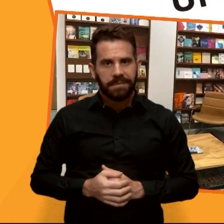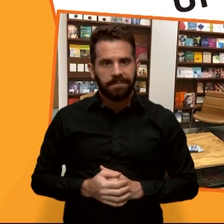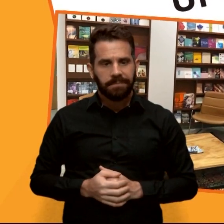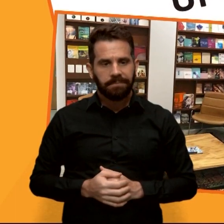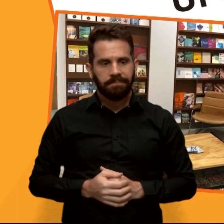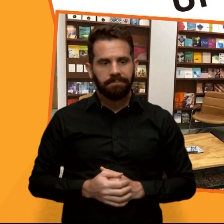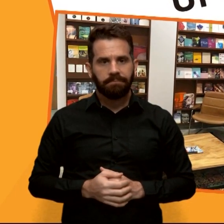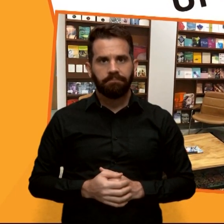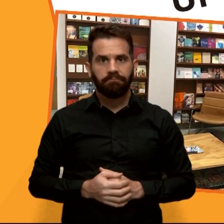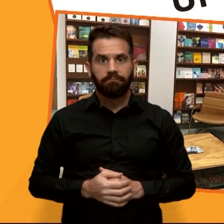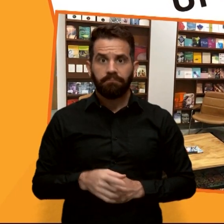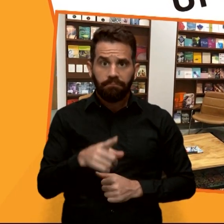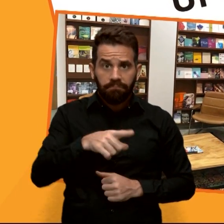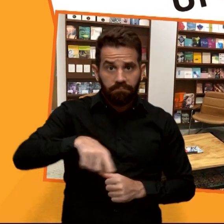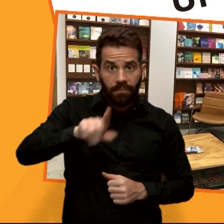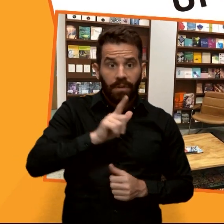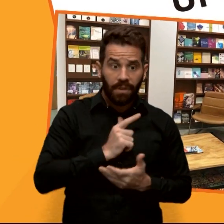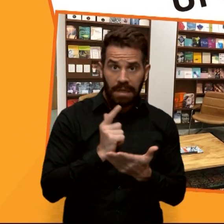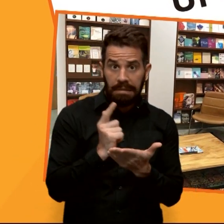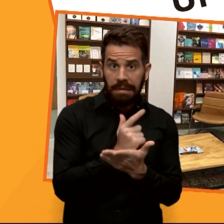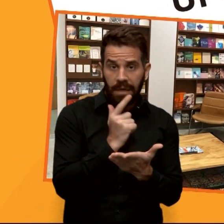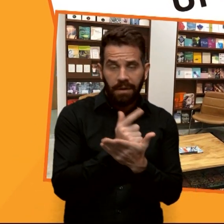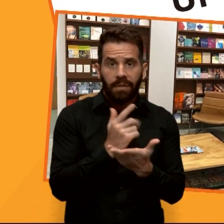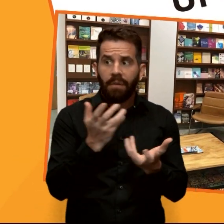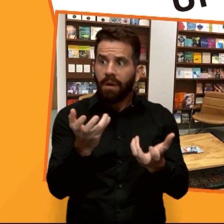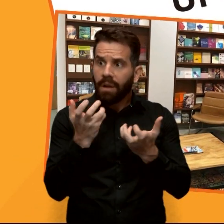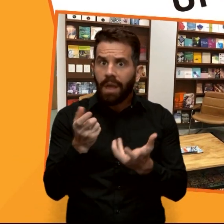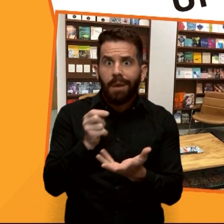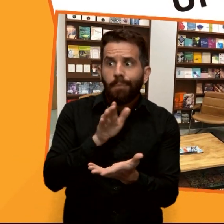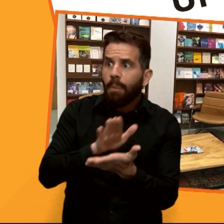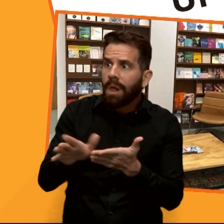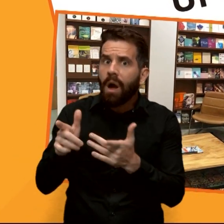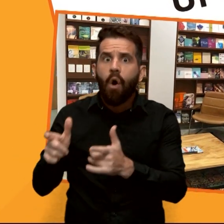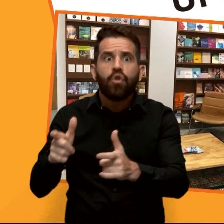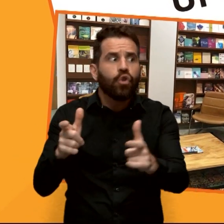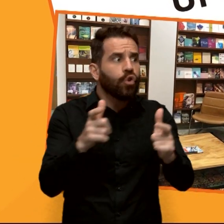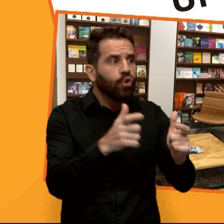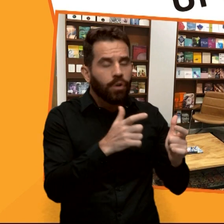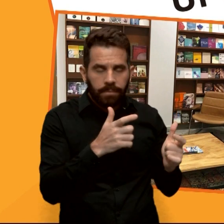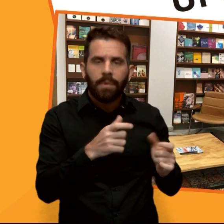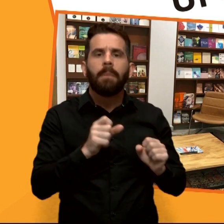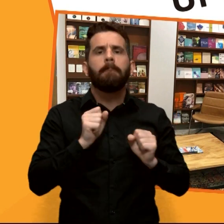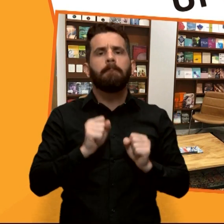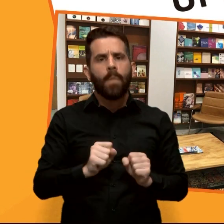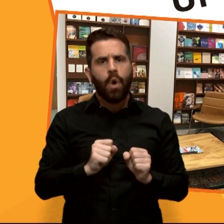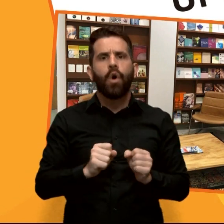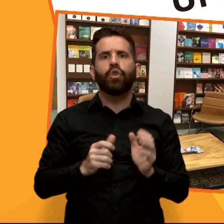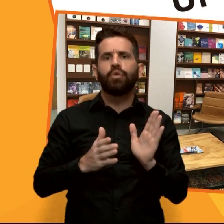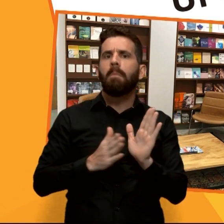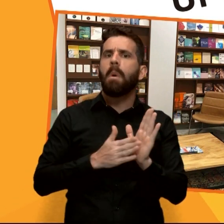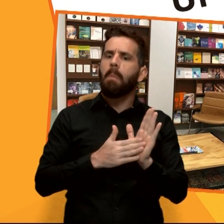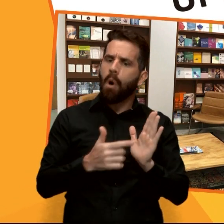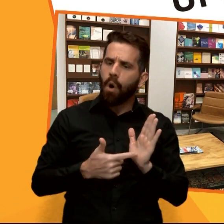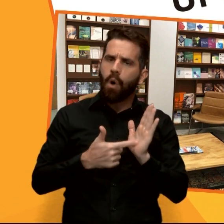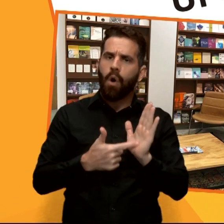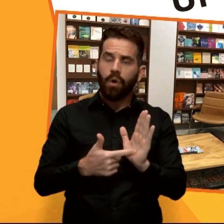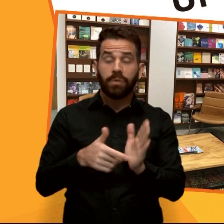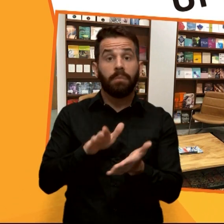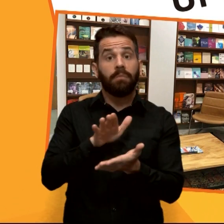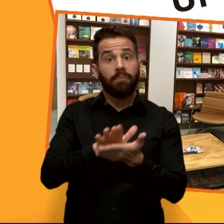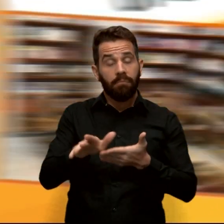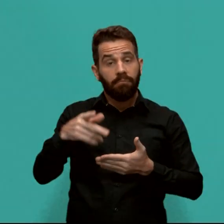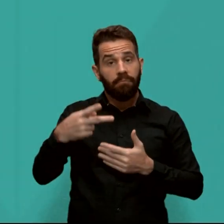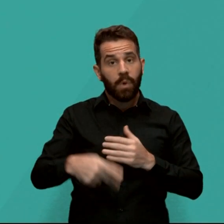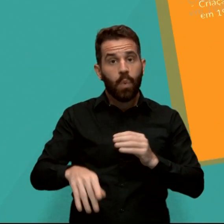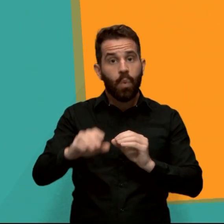Você tem uma obra literária e está procurando onde publicar? Você pode apresentar sua obra para publicação na editora